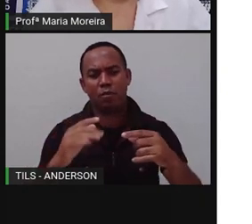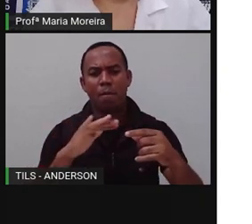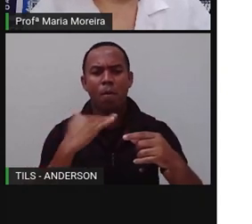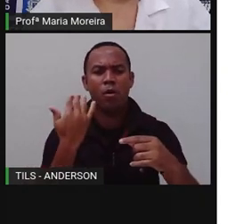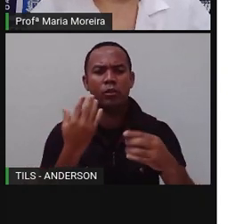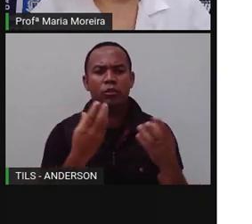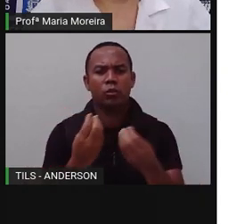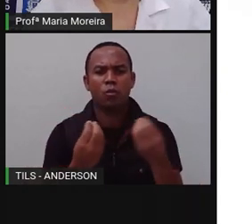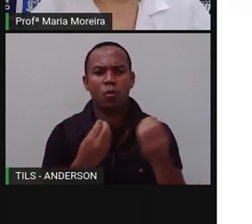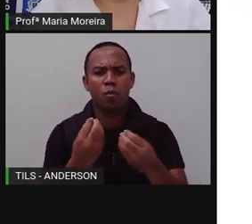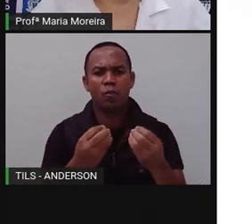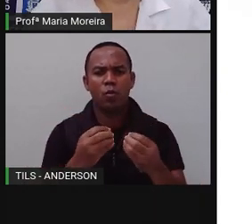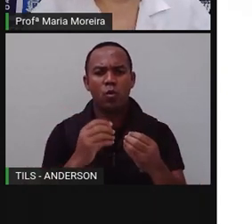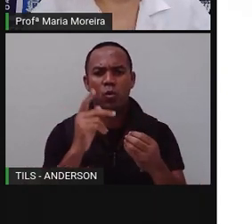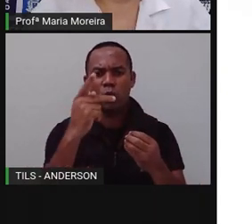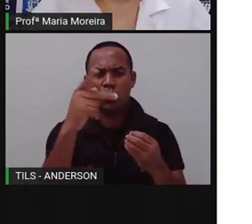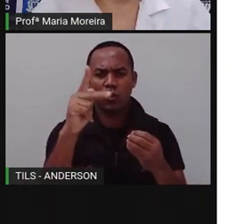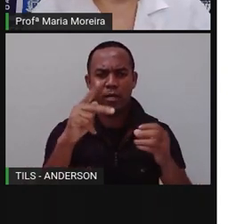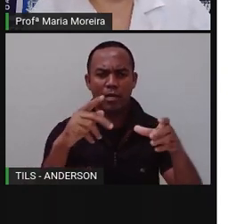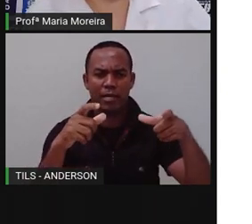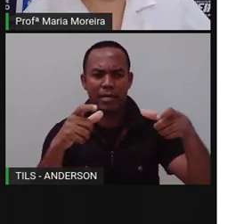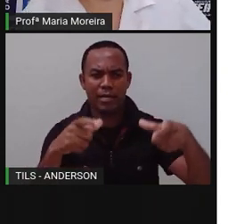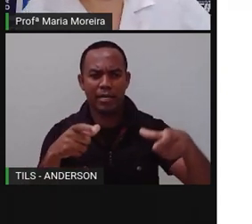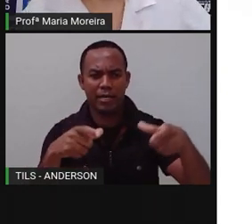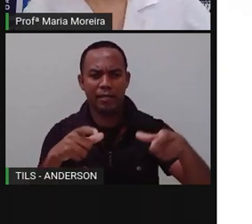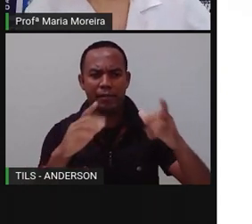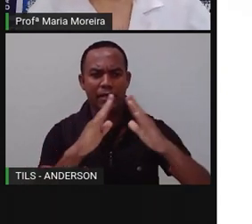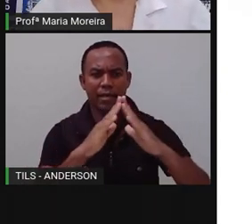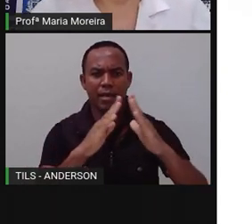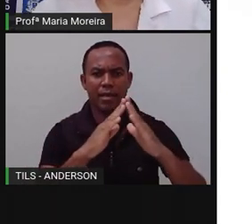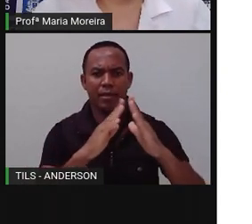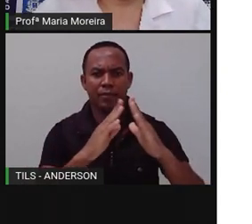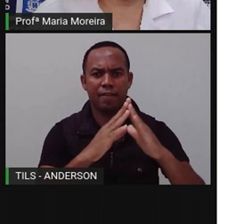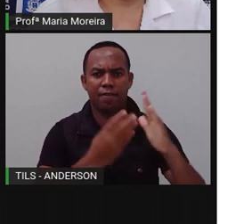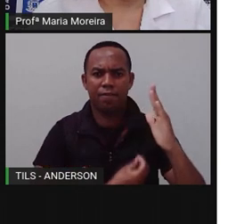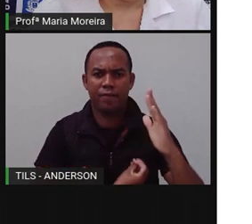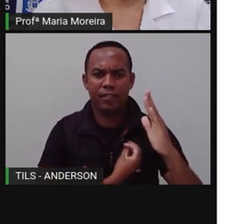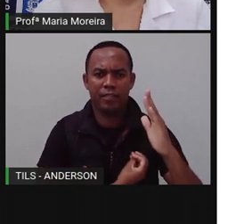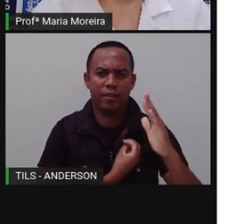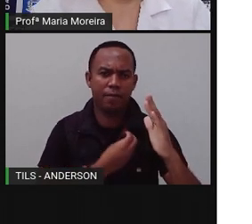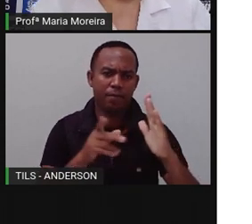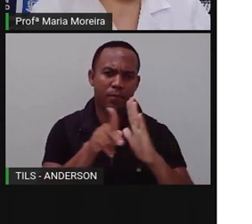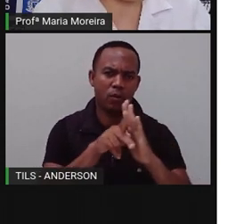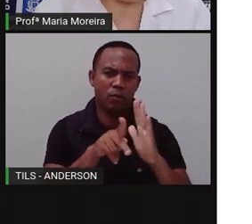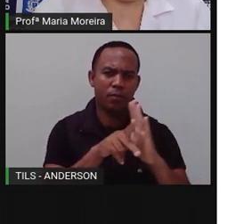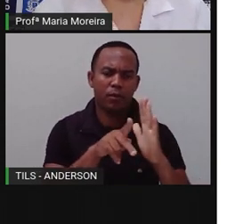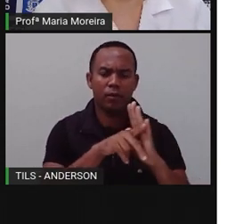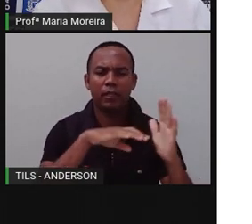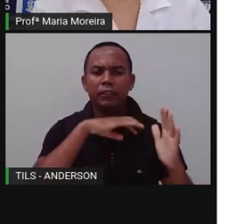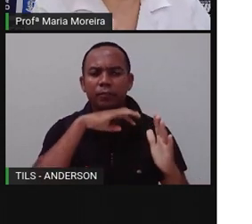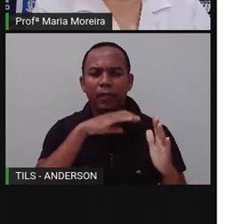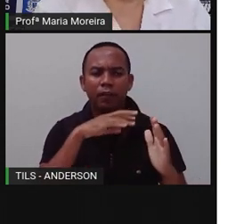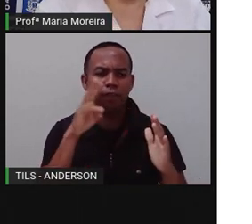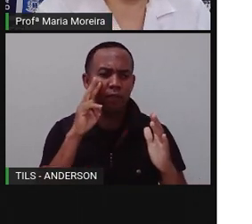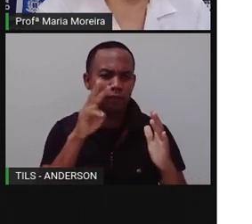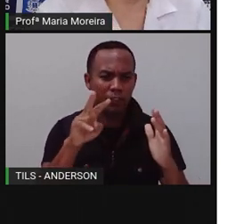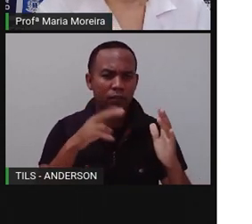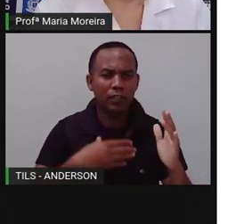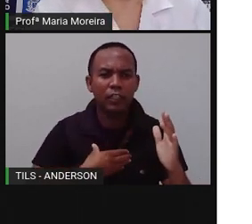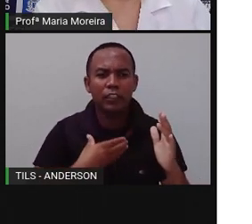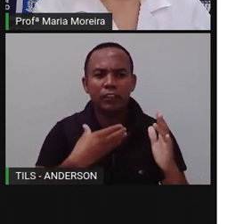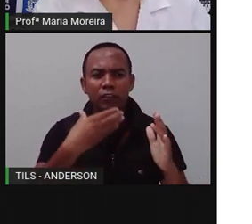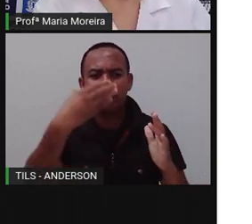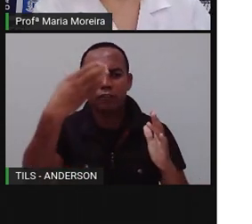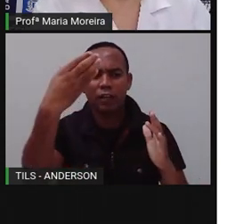dizer que é a casa de um organismo ou, né? O seu endereço. Então, a gente viu a girafa, o habitat dela é o quê?